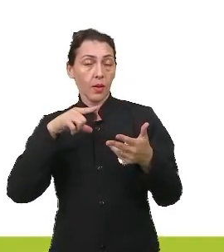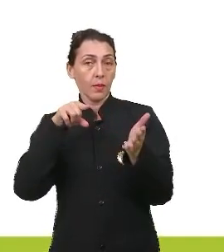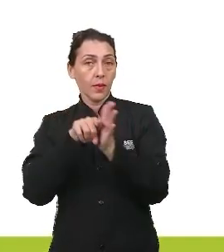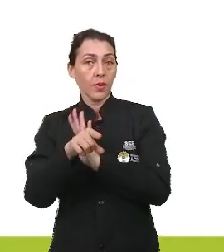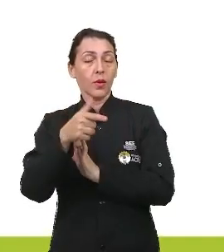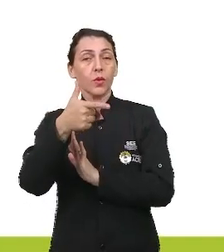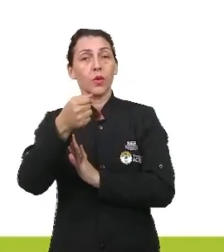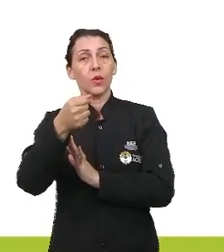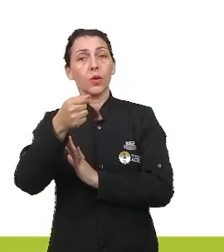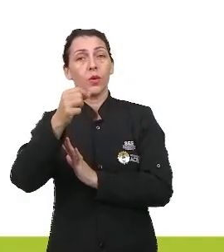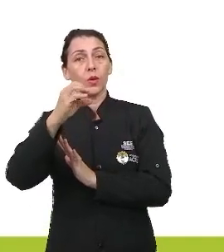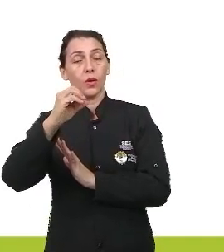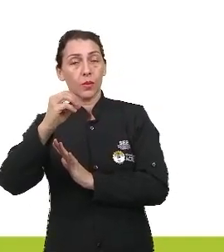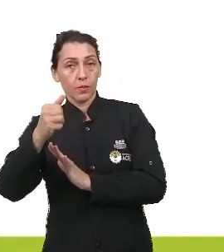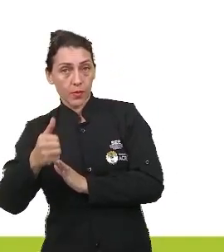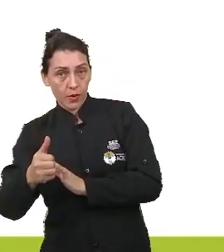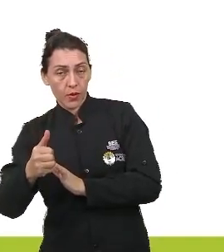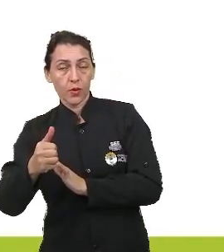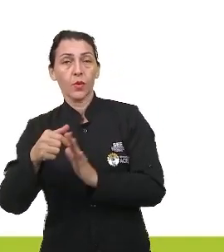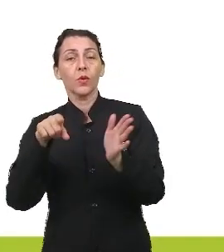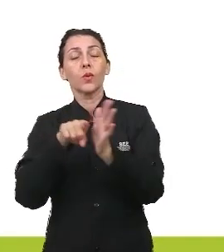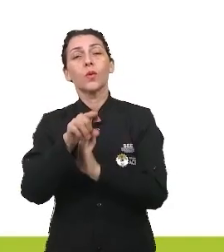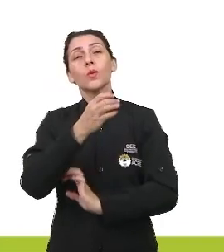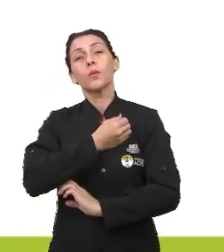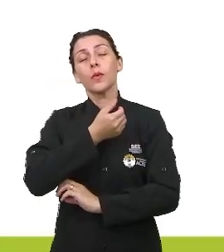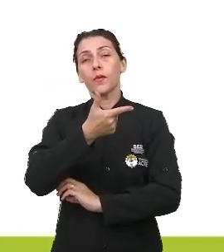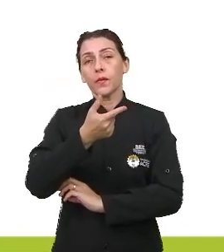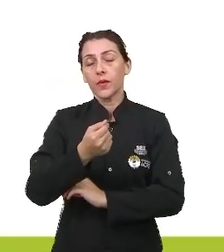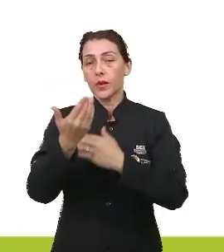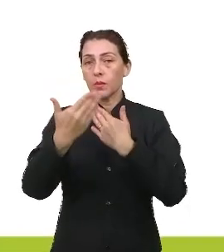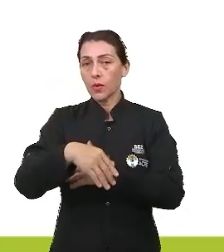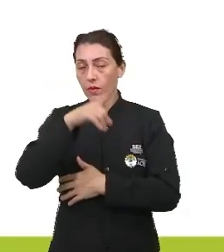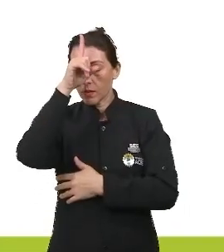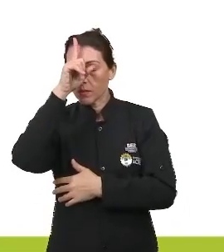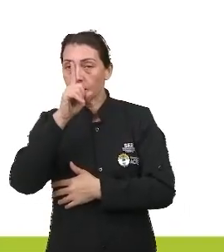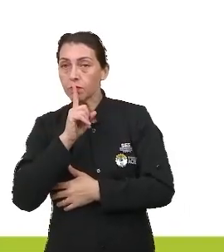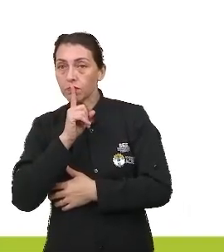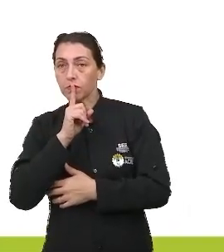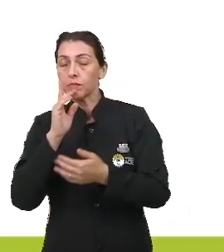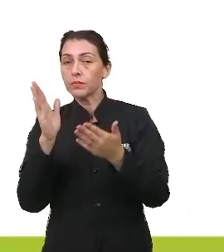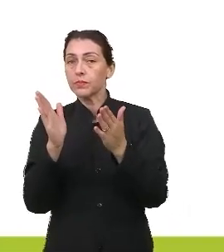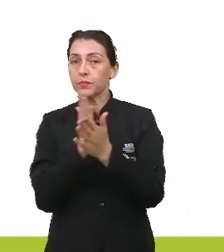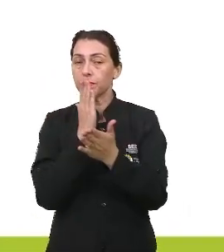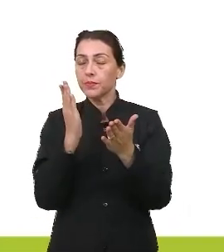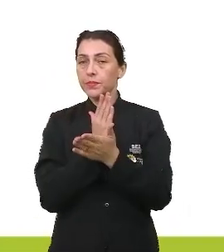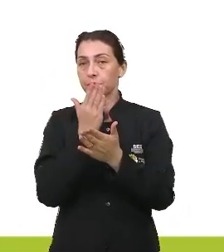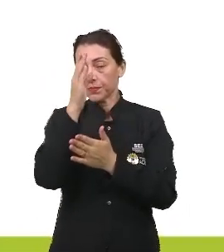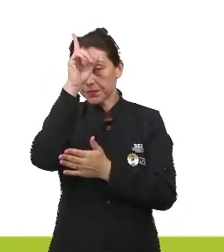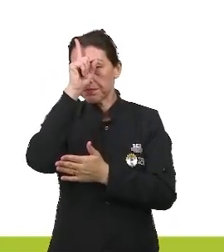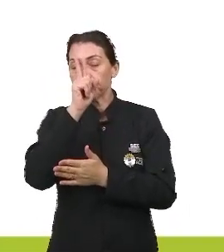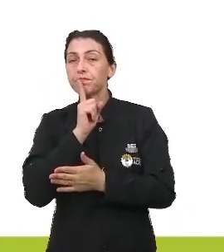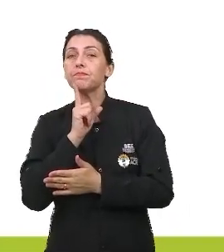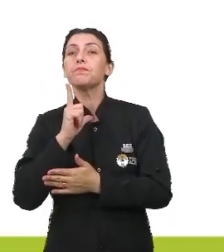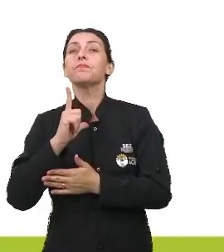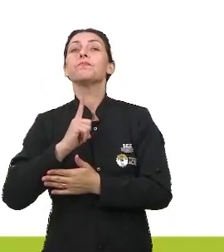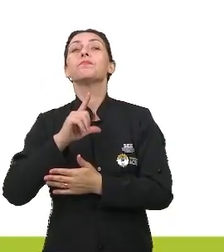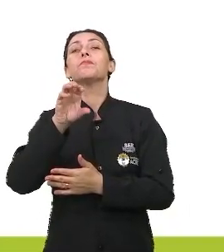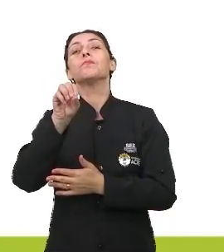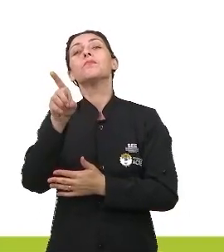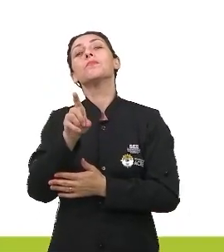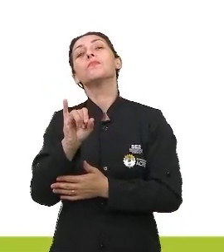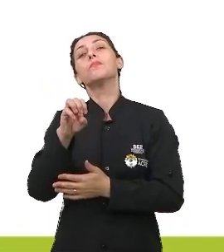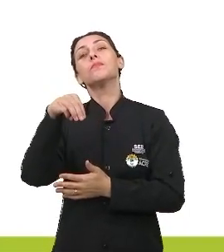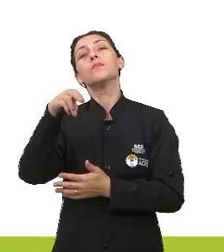2001, questão 20, né, da prova amarela, no caso, caderno amarelo aí. Aqui temos o oxímoro